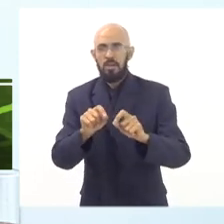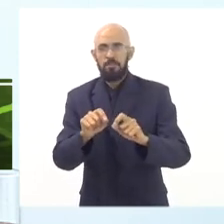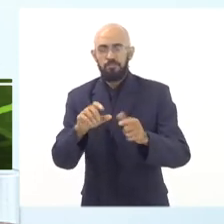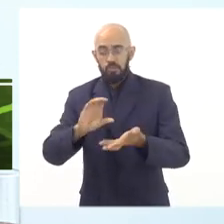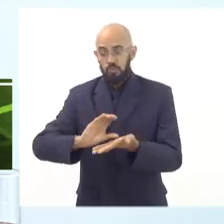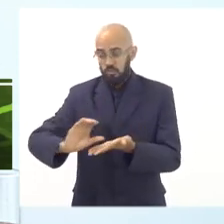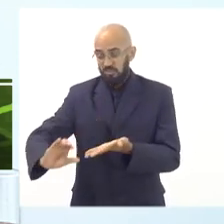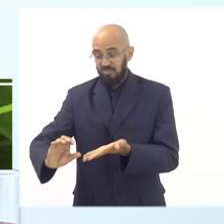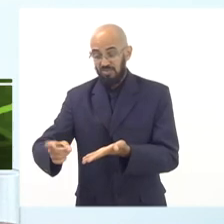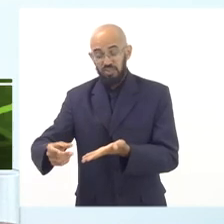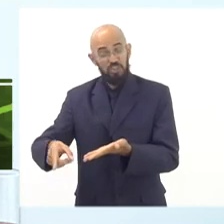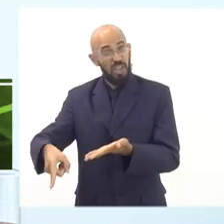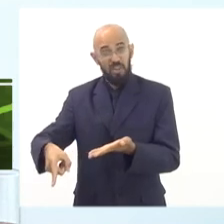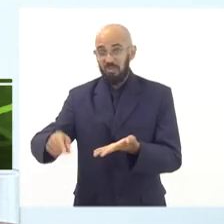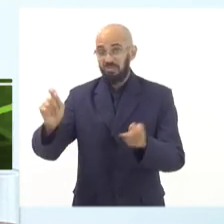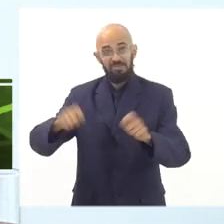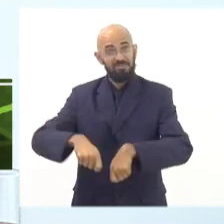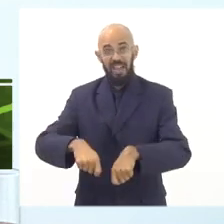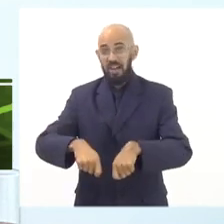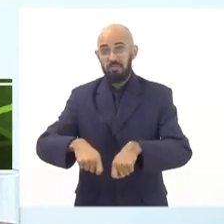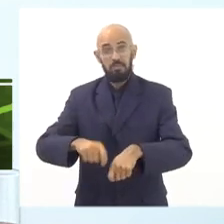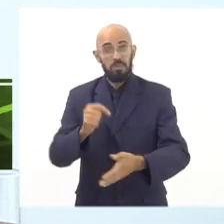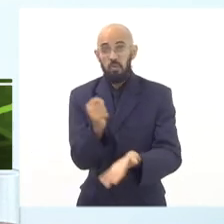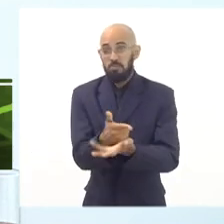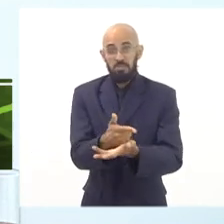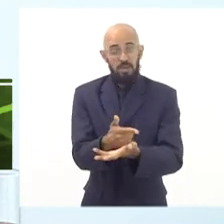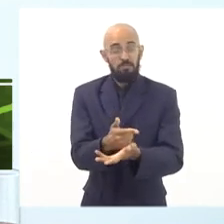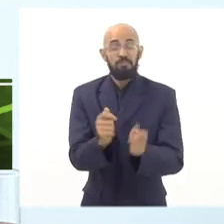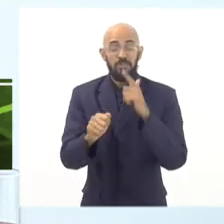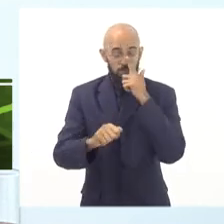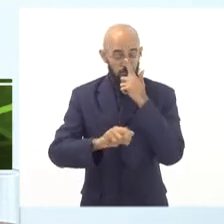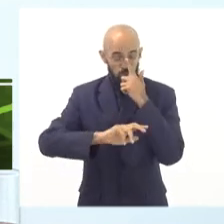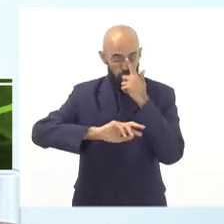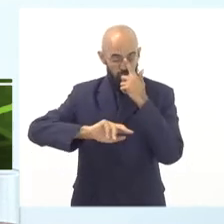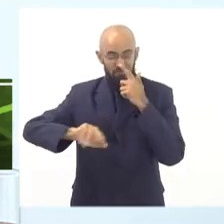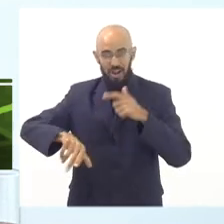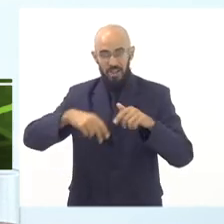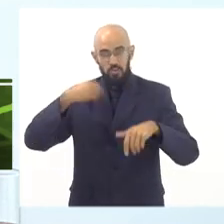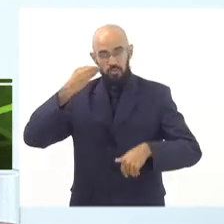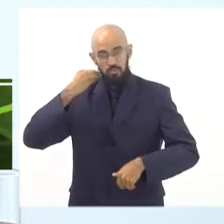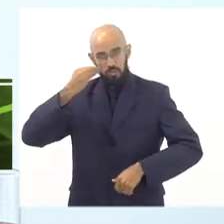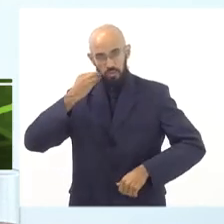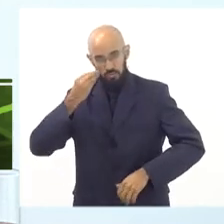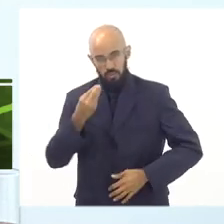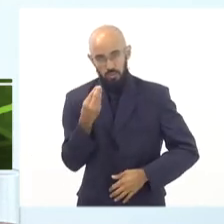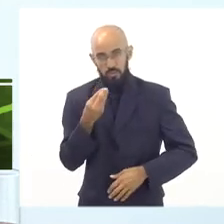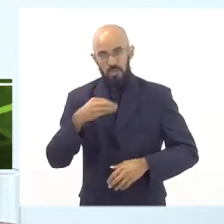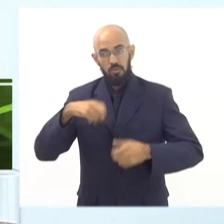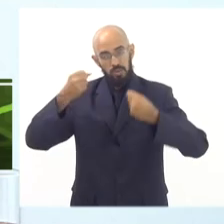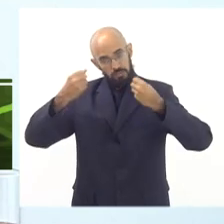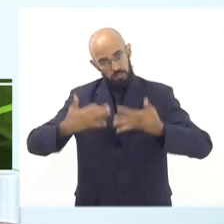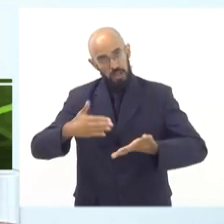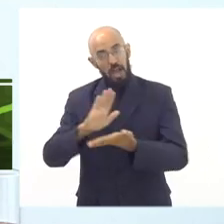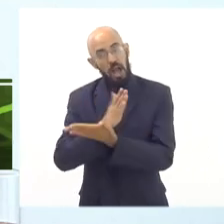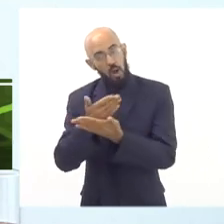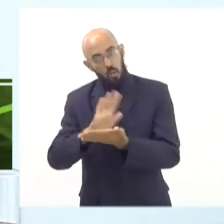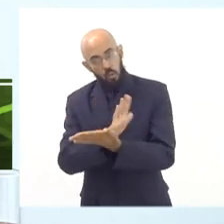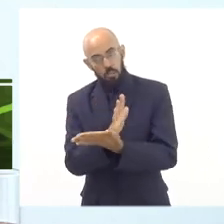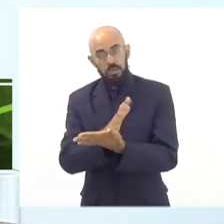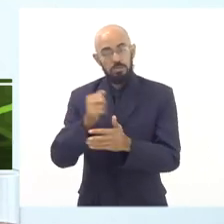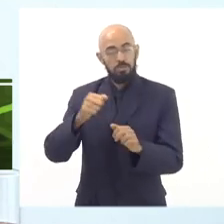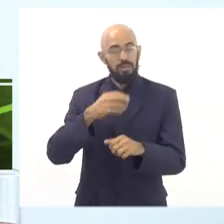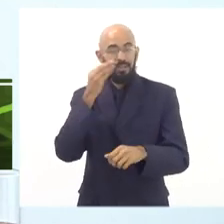escolar não estava sendo suficiente, por diversas razões. E aí eu vou enumerar algumas delas para já ir